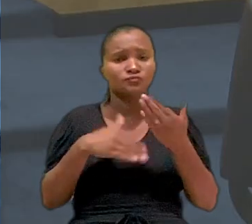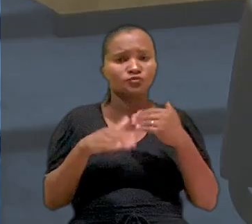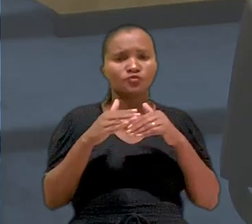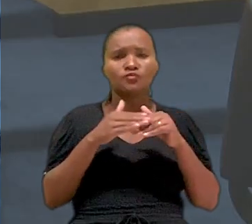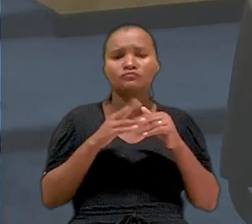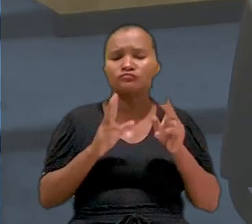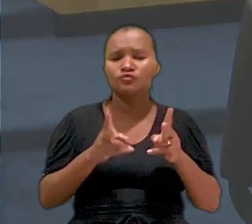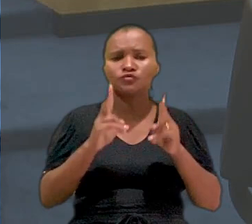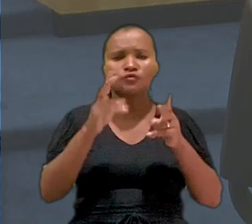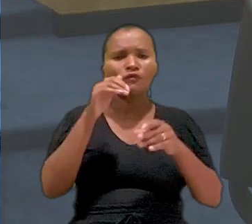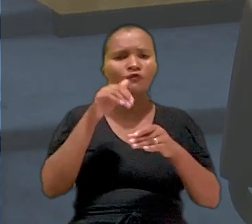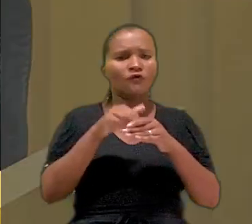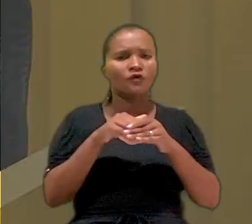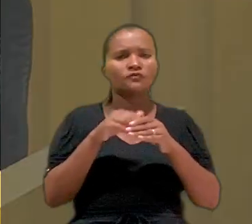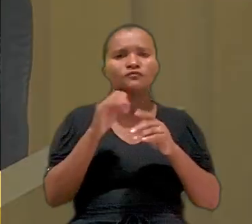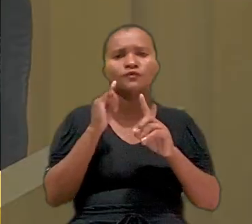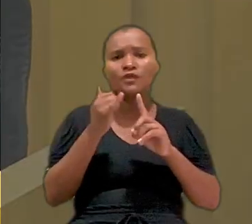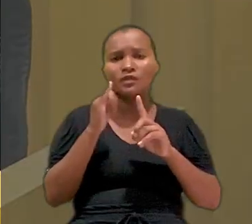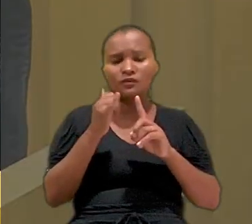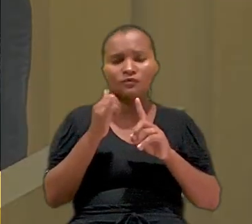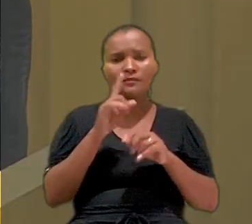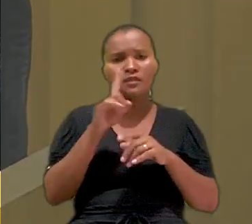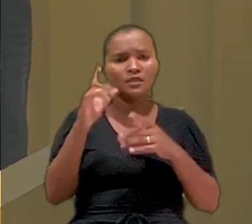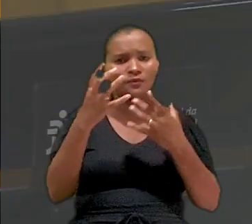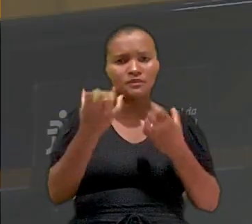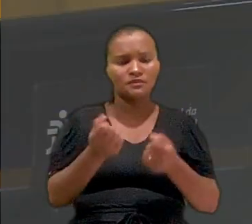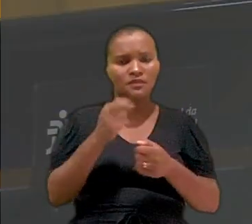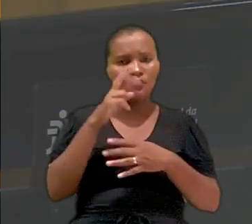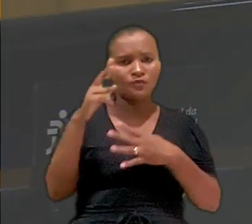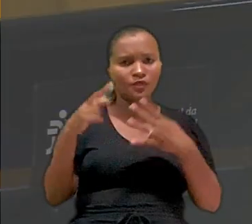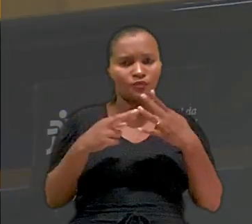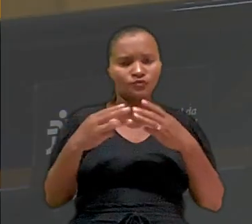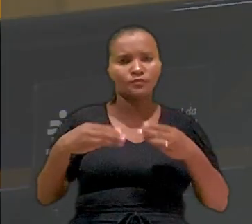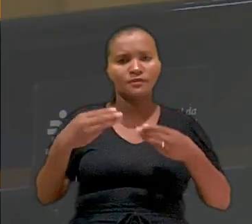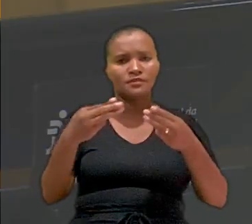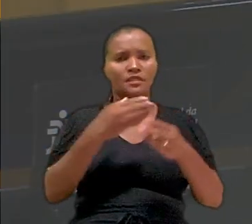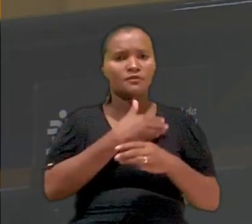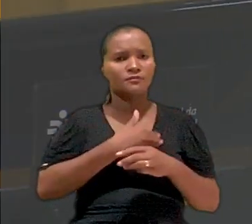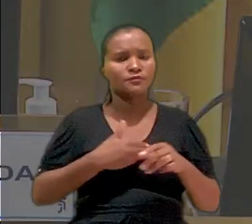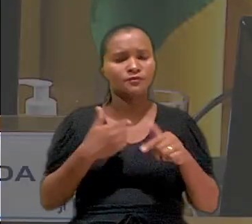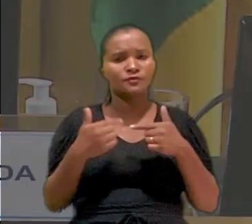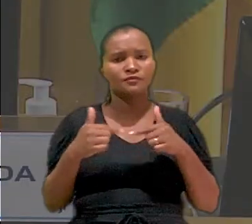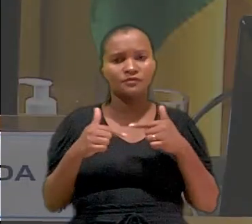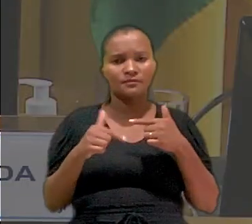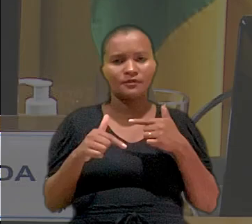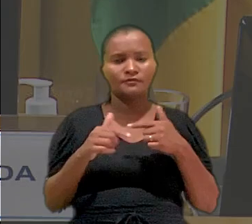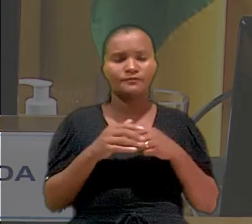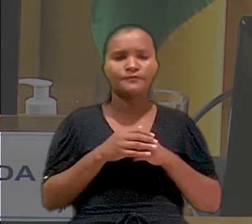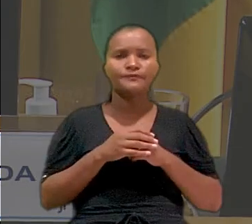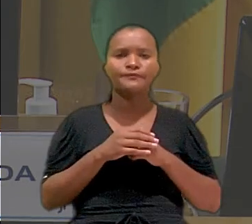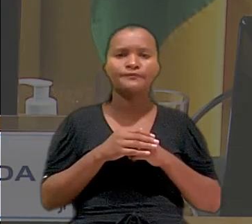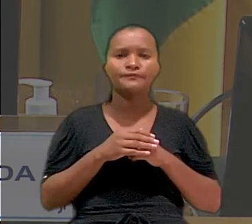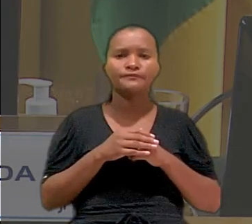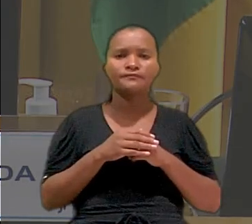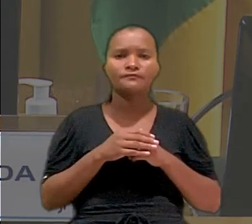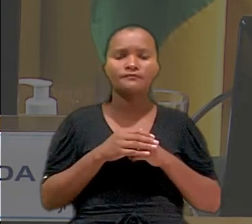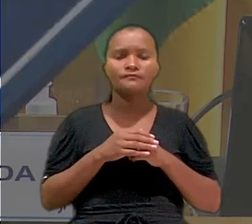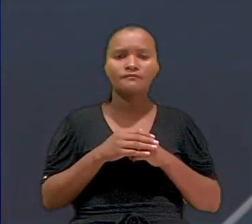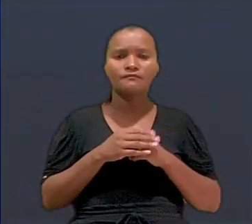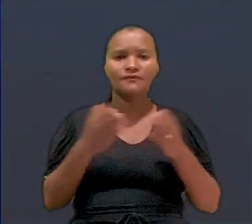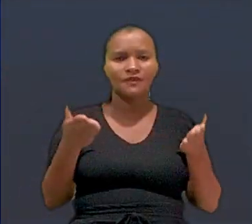colegiado, por unanimidade, seguiu o voto do relator para rejeitar o recurso do Ministério Público do Trabalho.